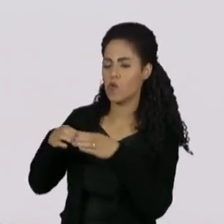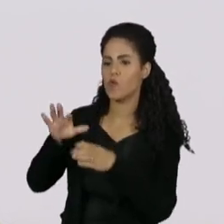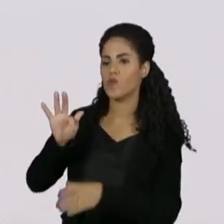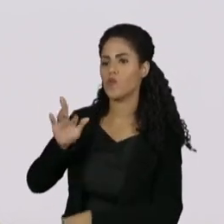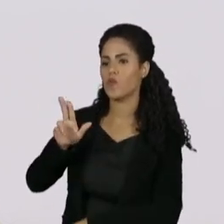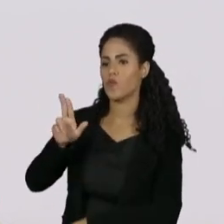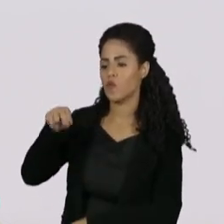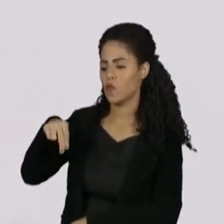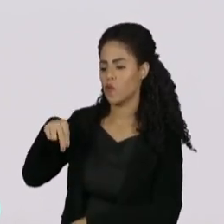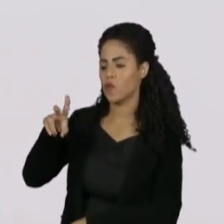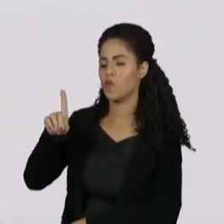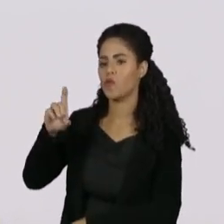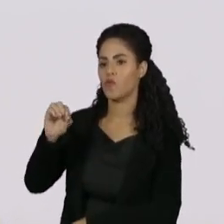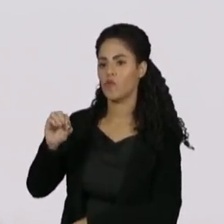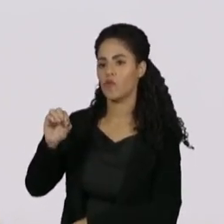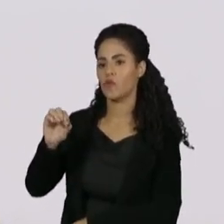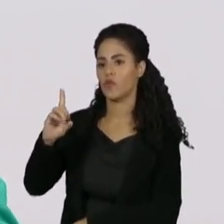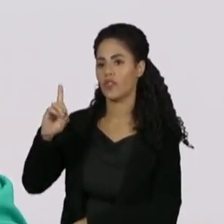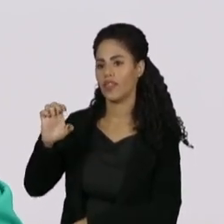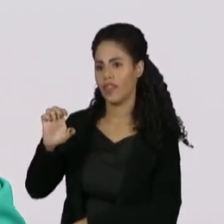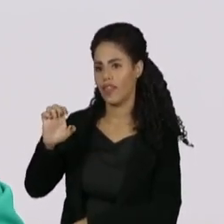vi aqueles caras, eu falei, eu quero ser isso aí. A música me salvou. salvou.